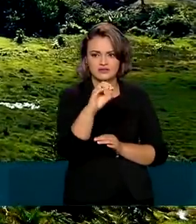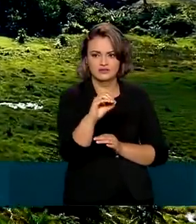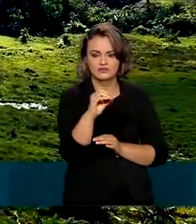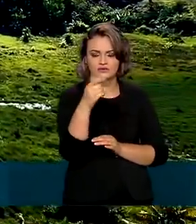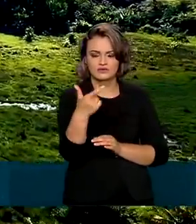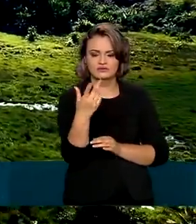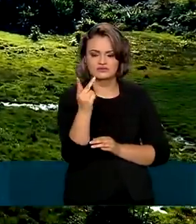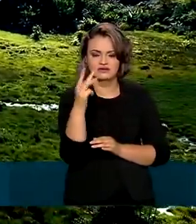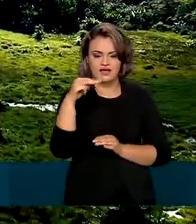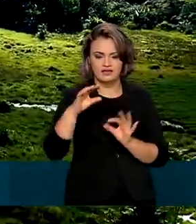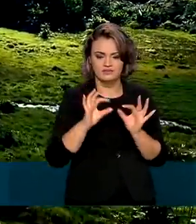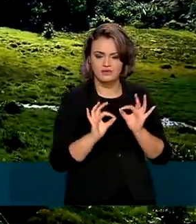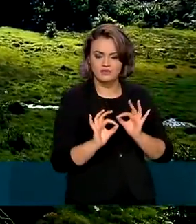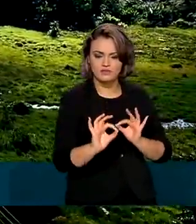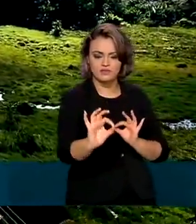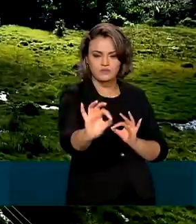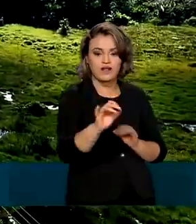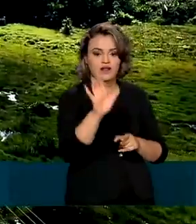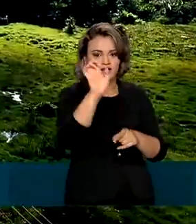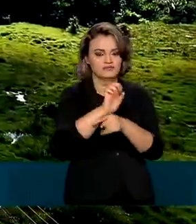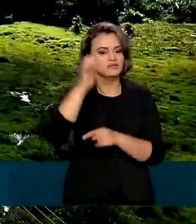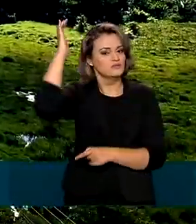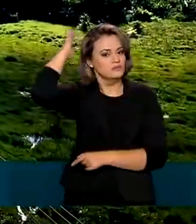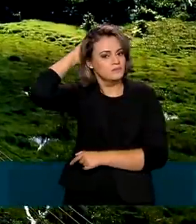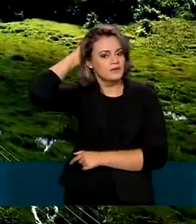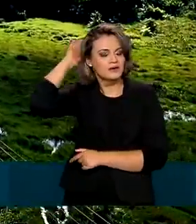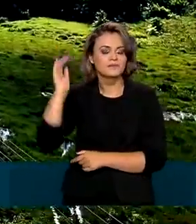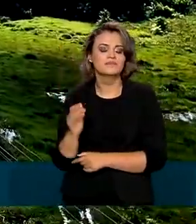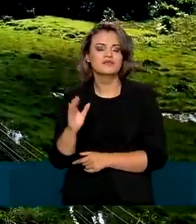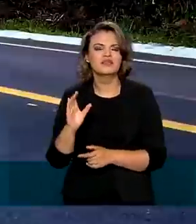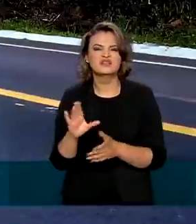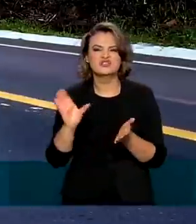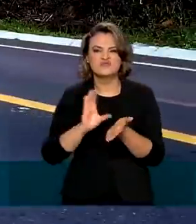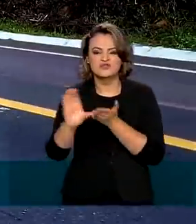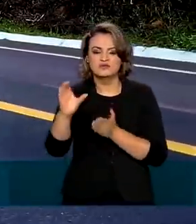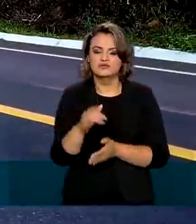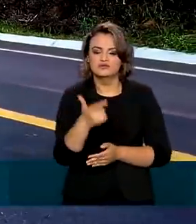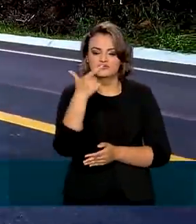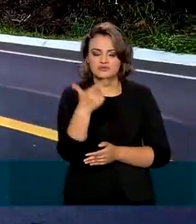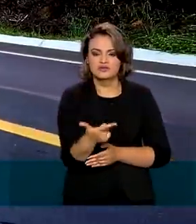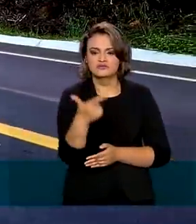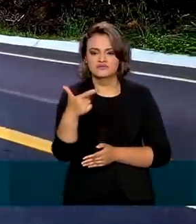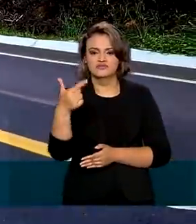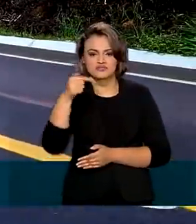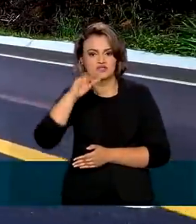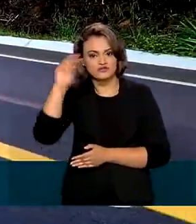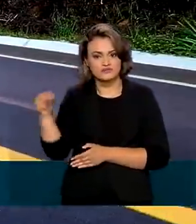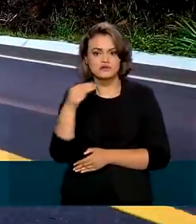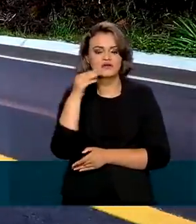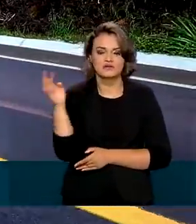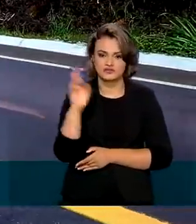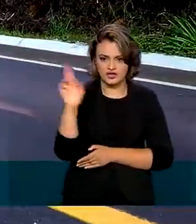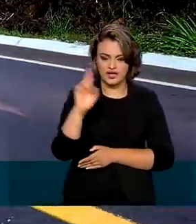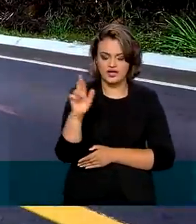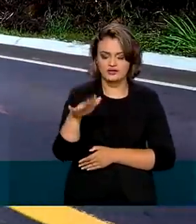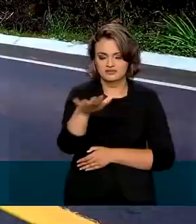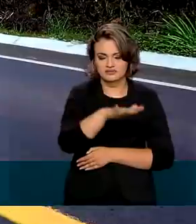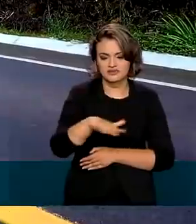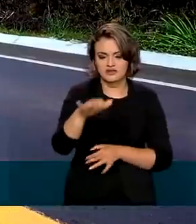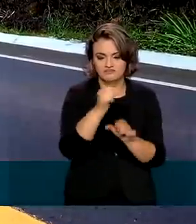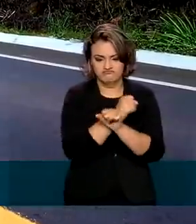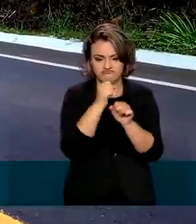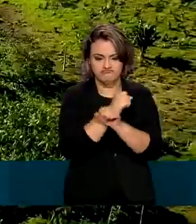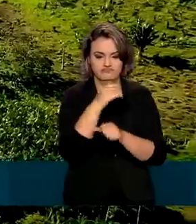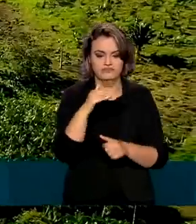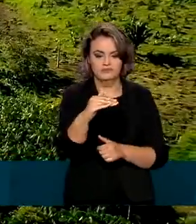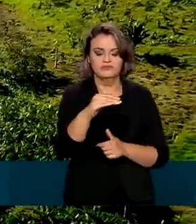e novo repartimento no Pará. O investimento foi de mais de 227 milhões de reais na recuperação da